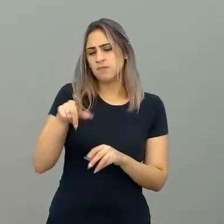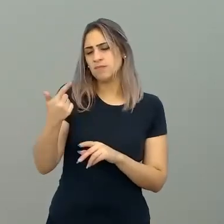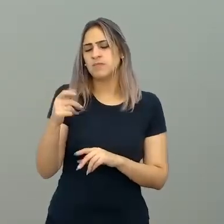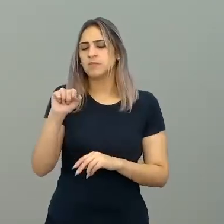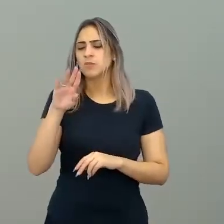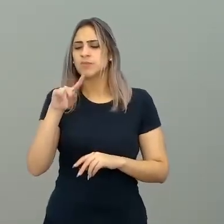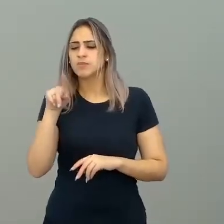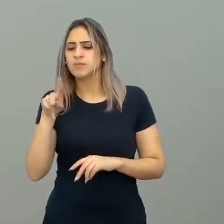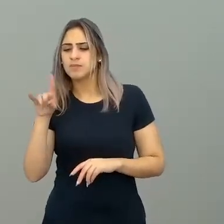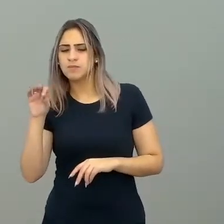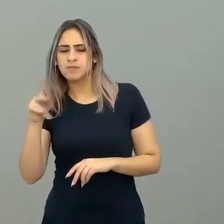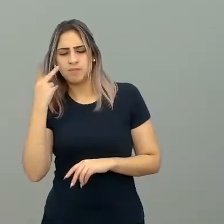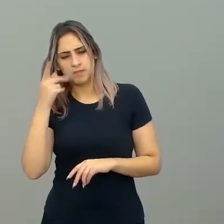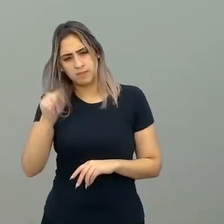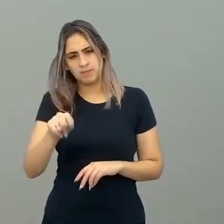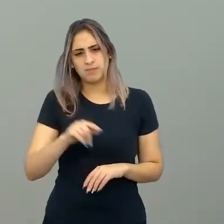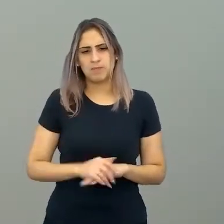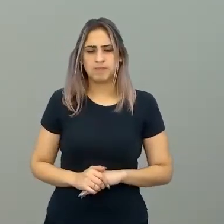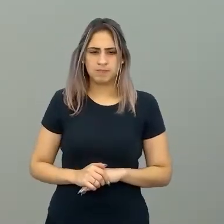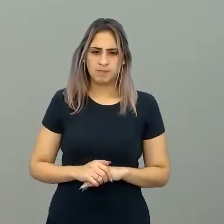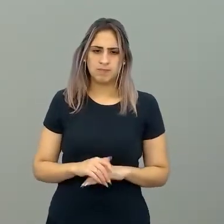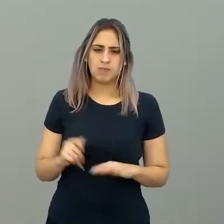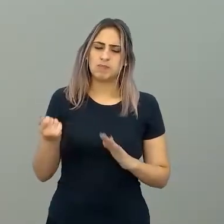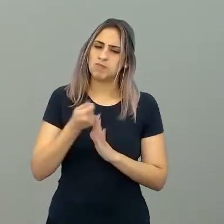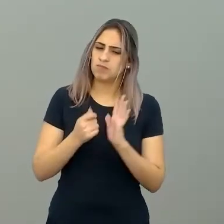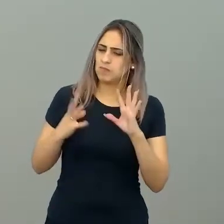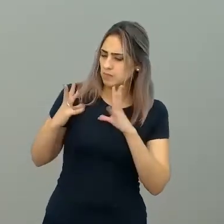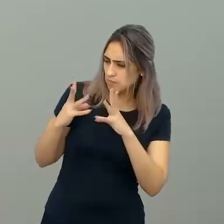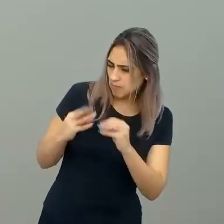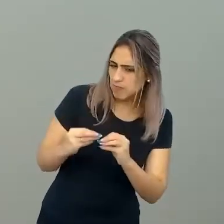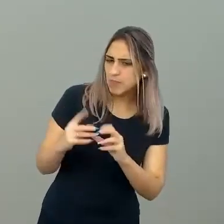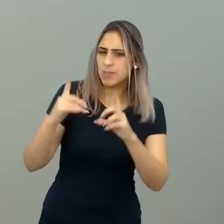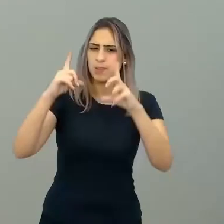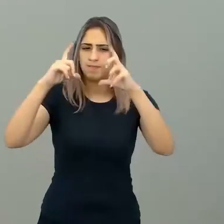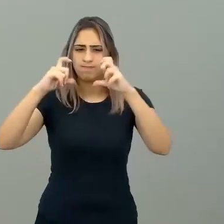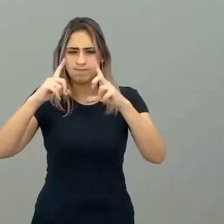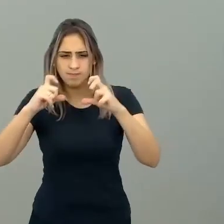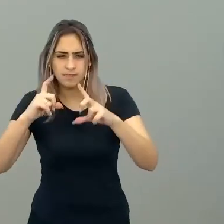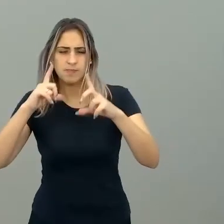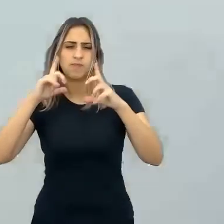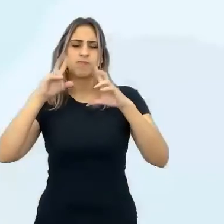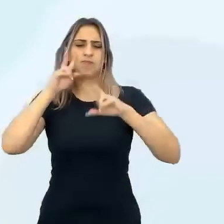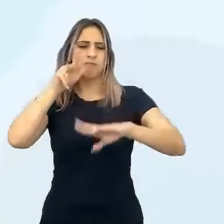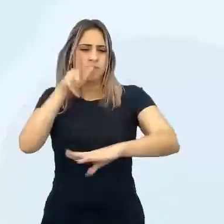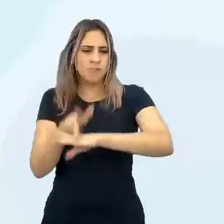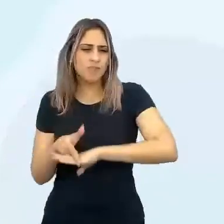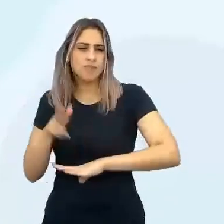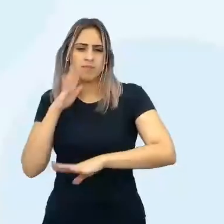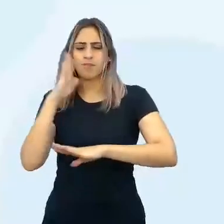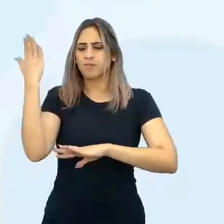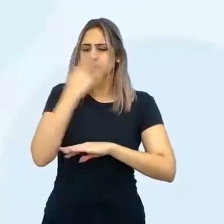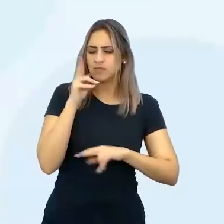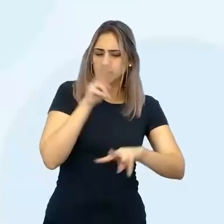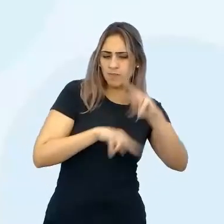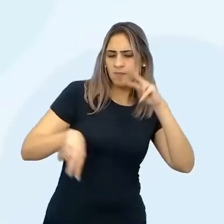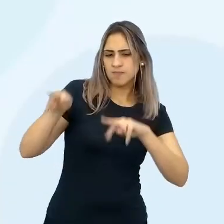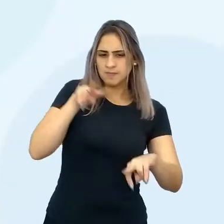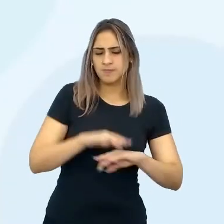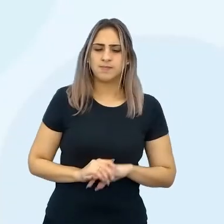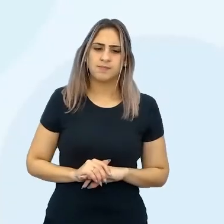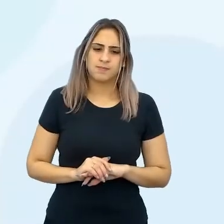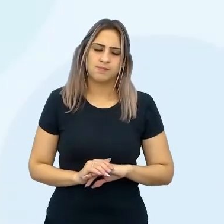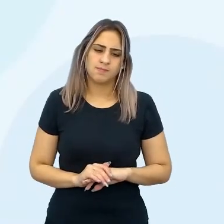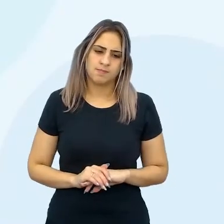subsídio para isso. Então, anota tudo. Tire fotografias, vídeos, provas visuais, né?